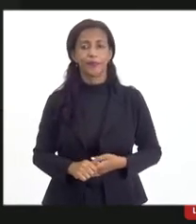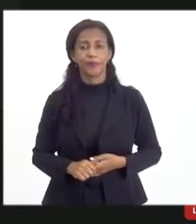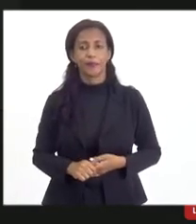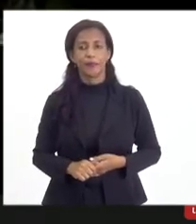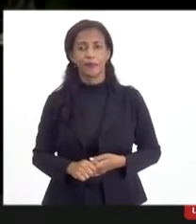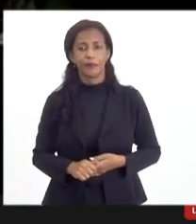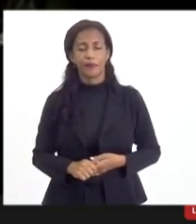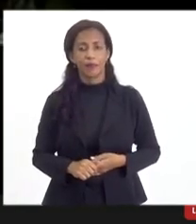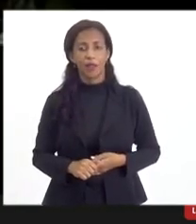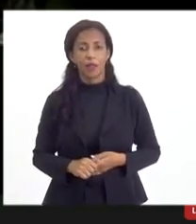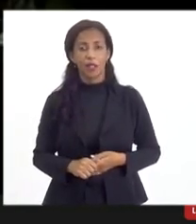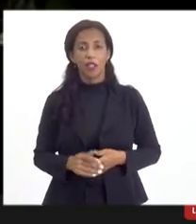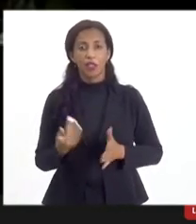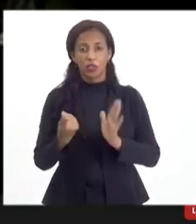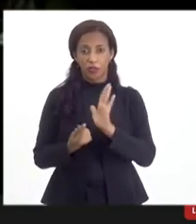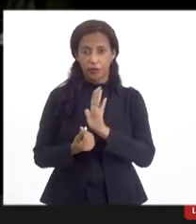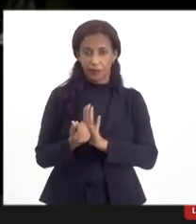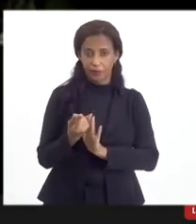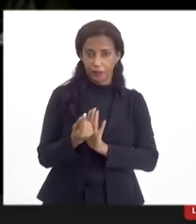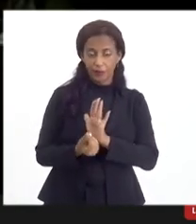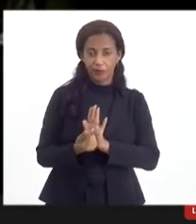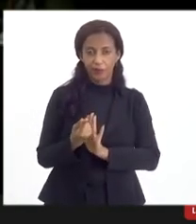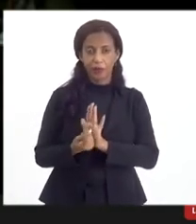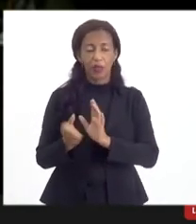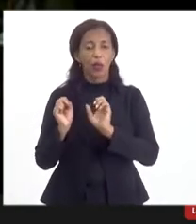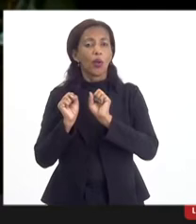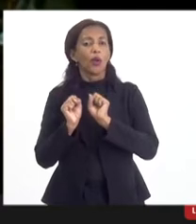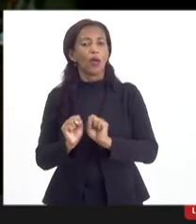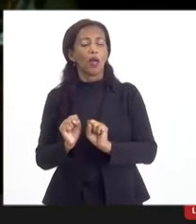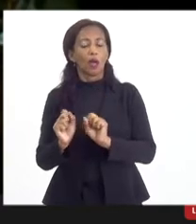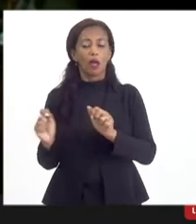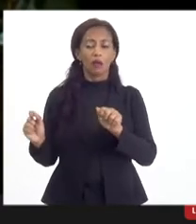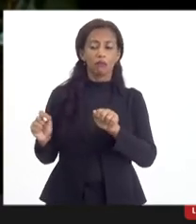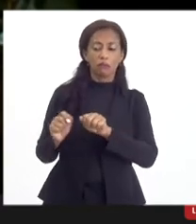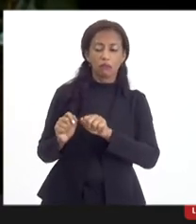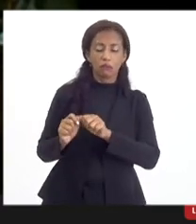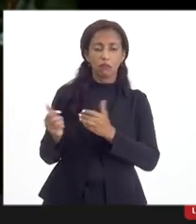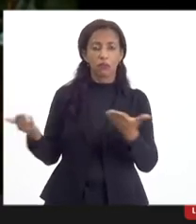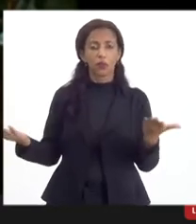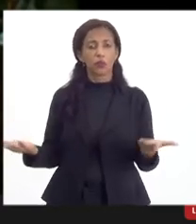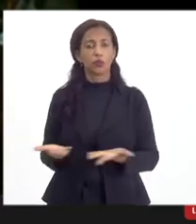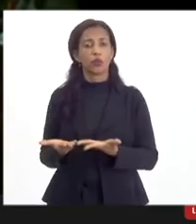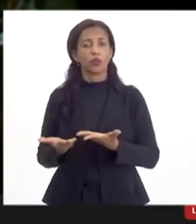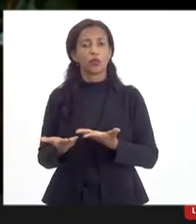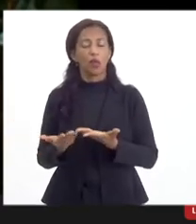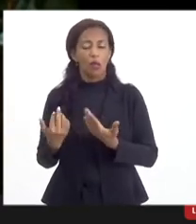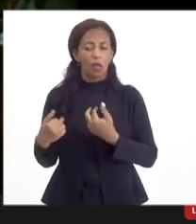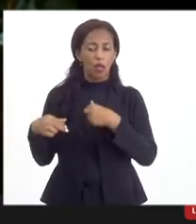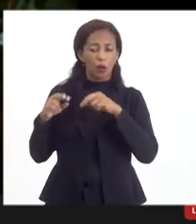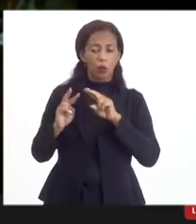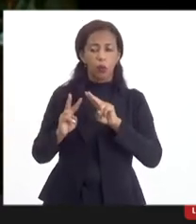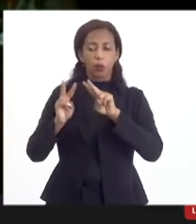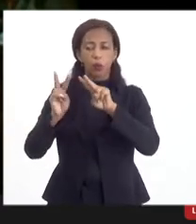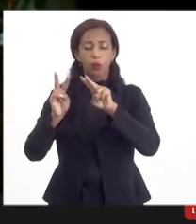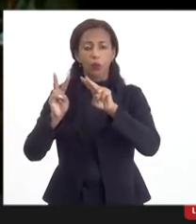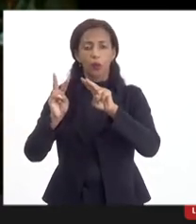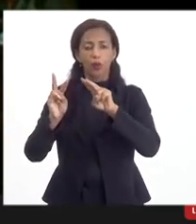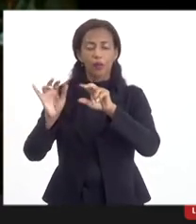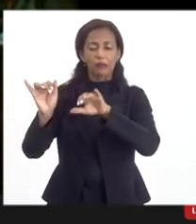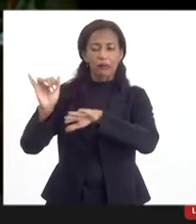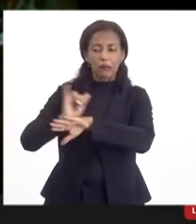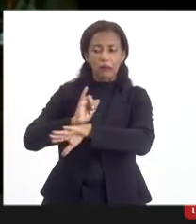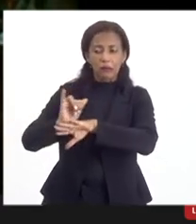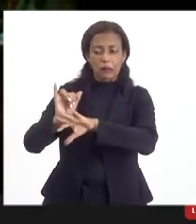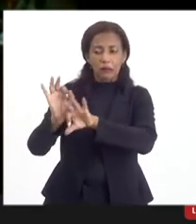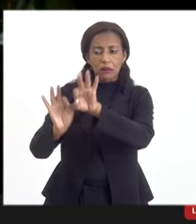de tributação, o que se pode fazer é justamente olhar para esses projetos que já